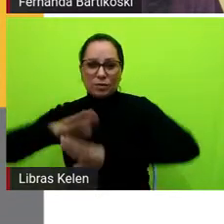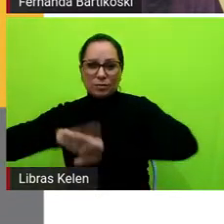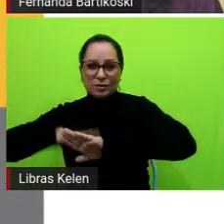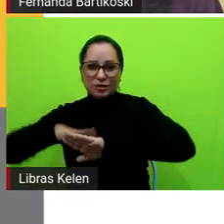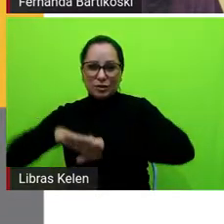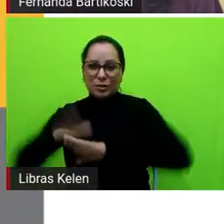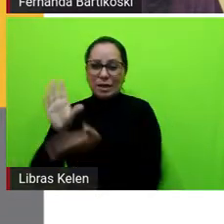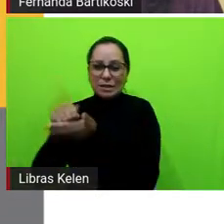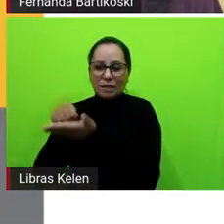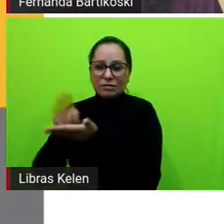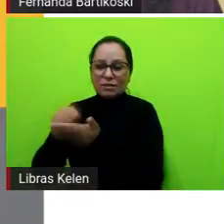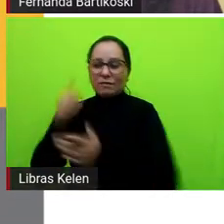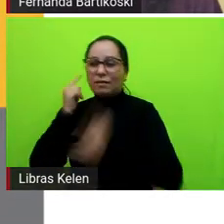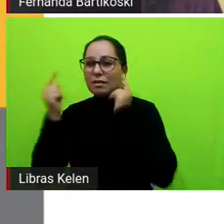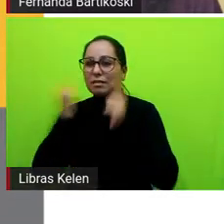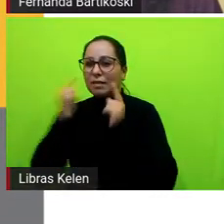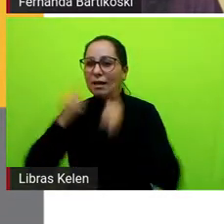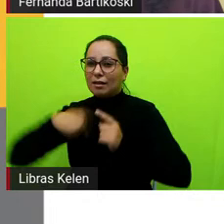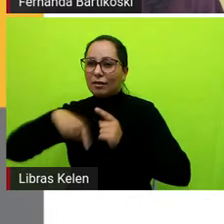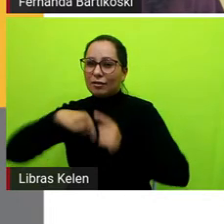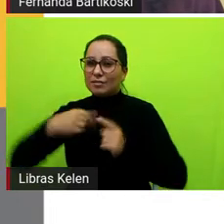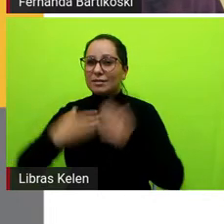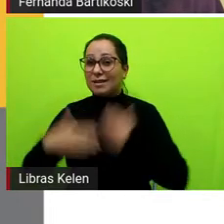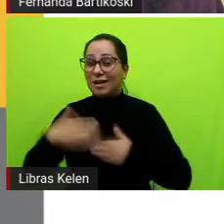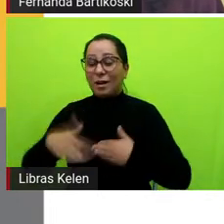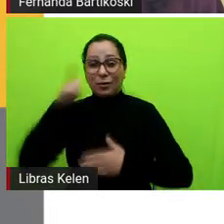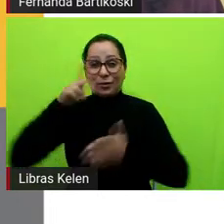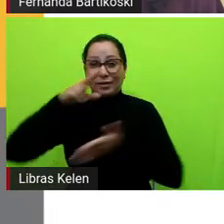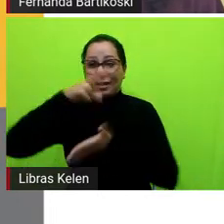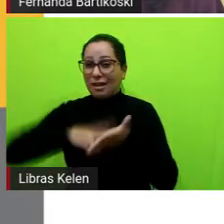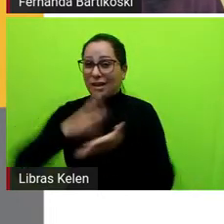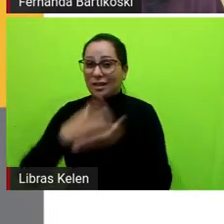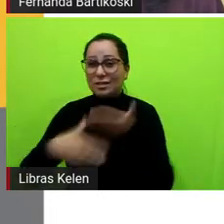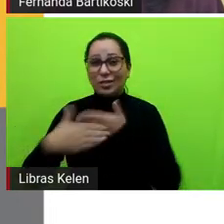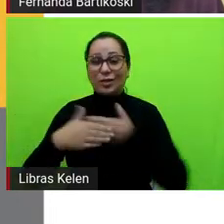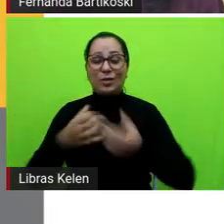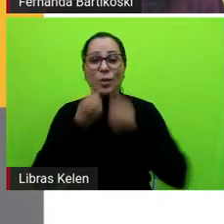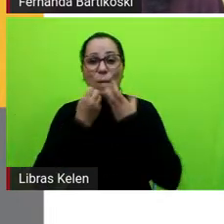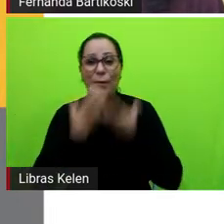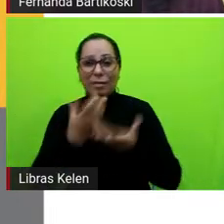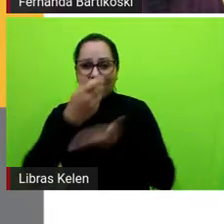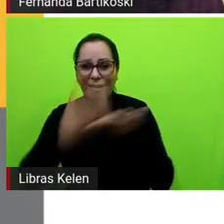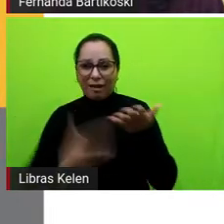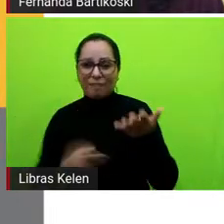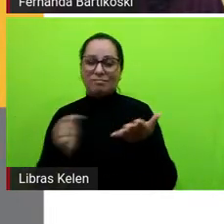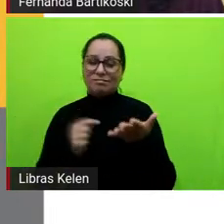poder ler com calma, a gente sabe que a gente não consegue ler todos os comentários, né?